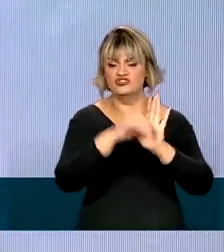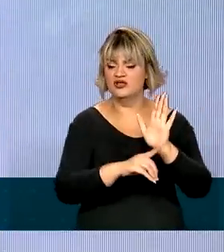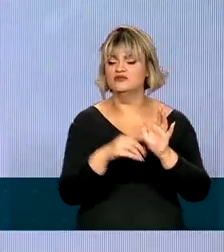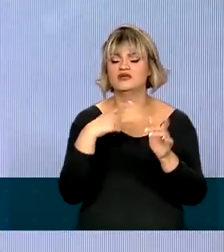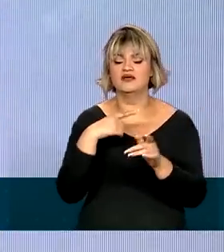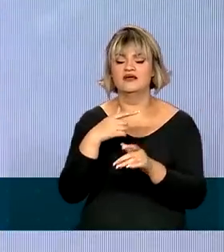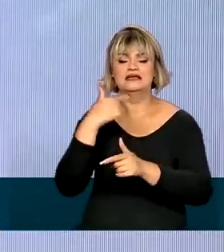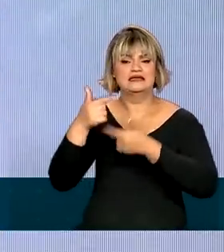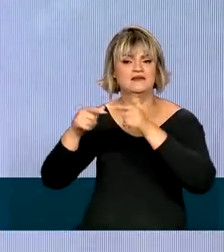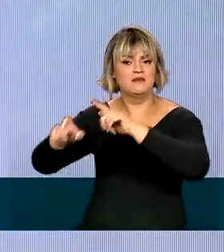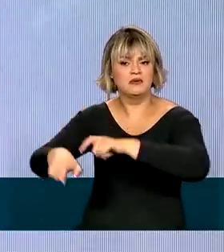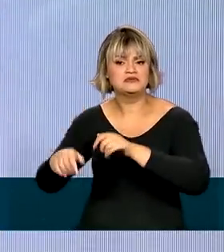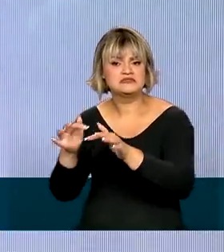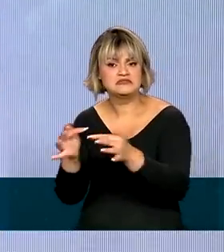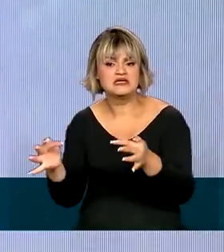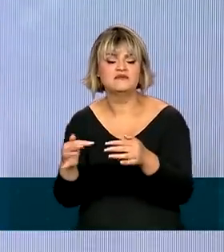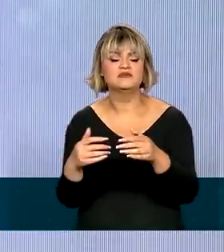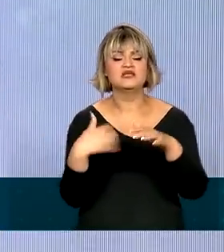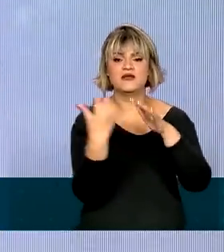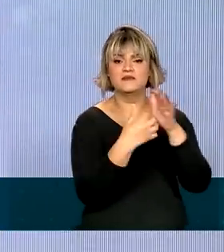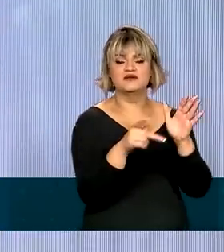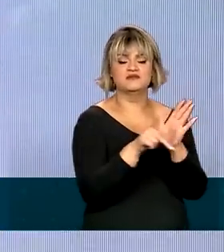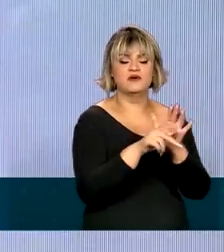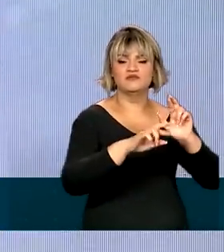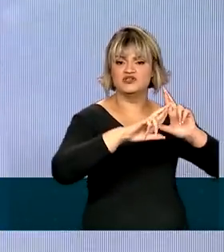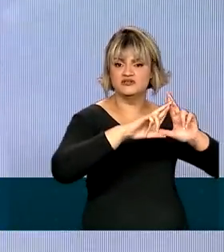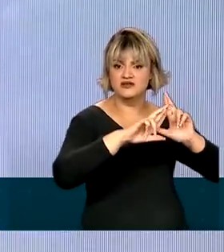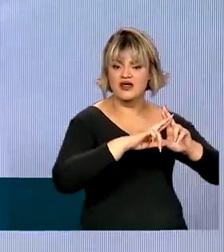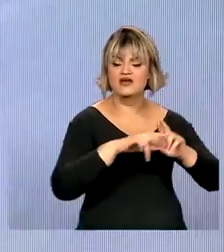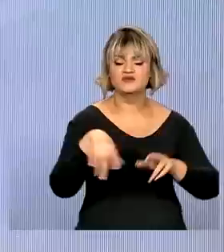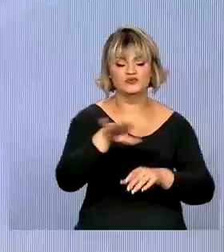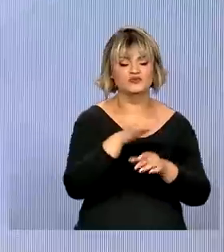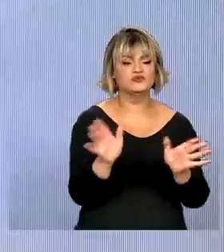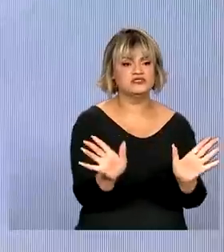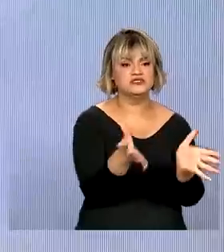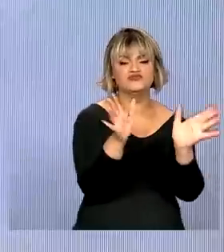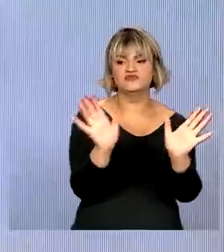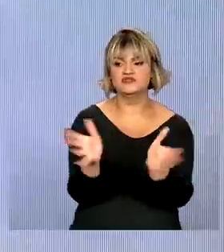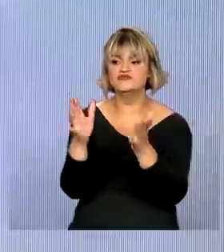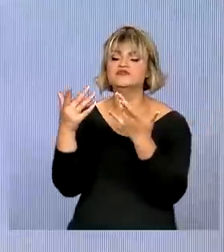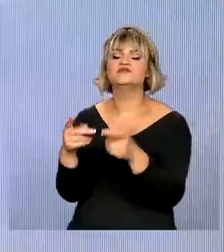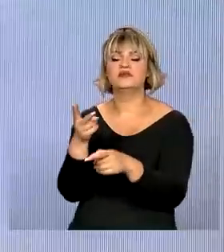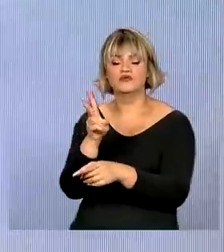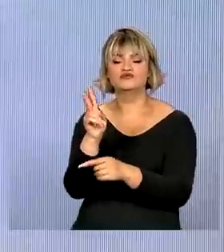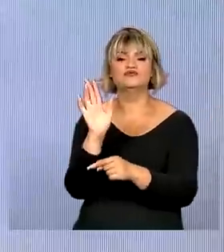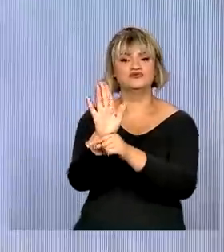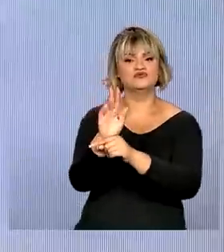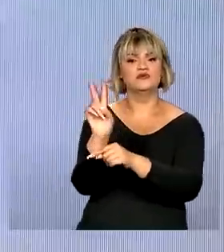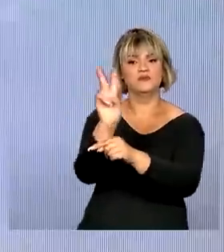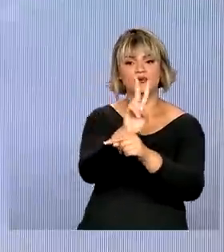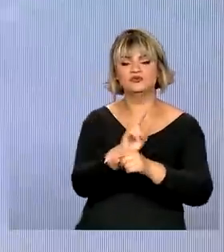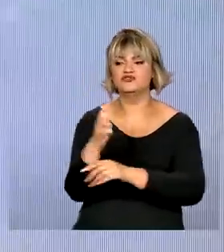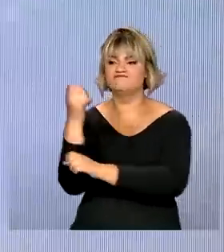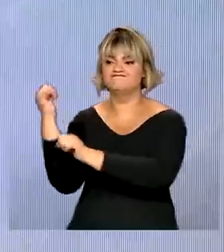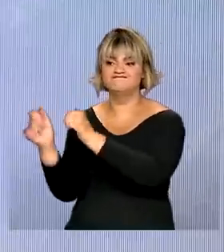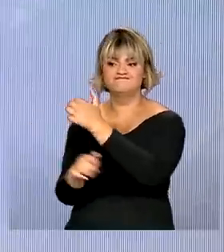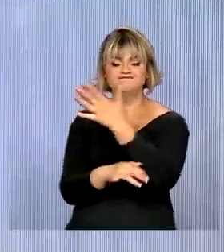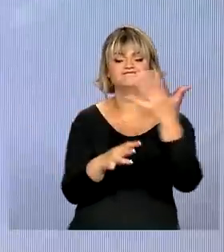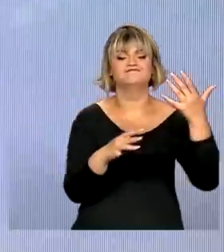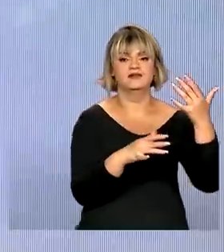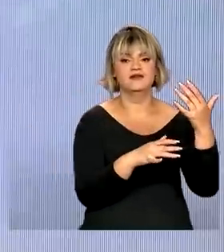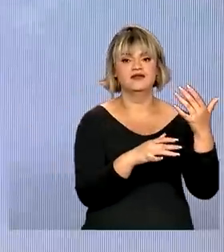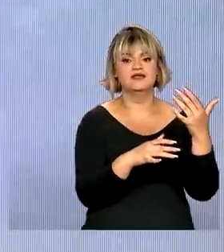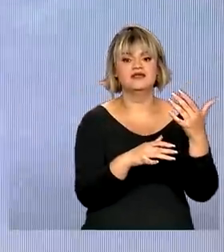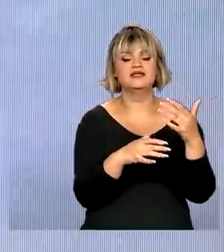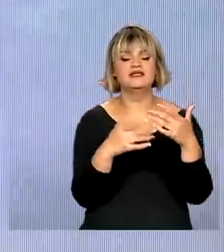pequeno agricultor, seja a cooperação de reciclagem, que passa a ter um novo instrumento para proteger ainda mais o nosso meio ambiente